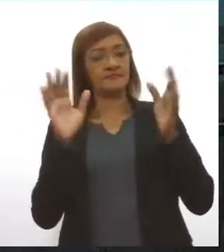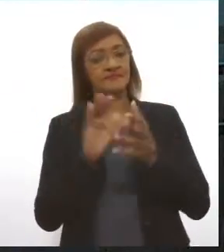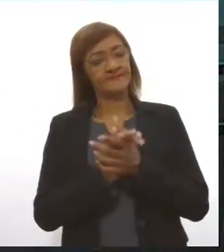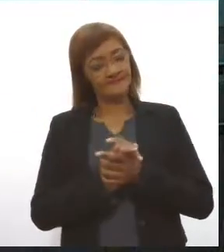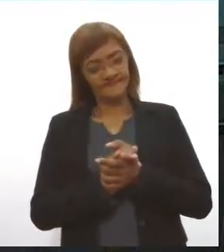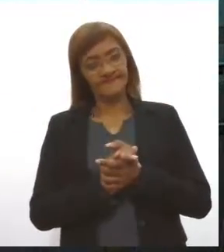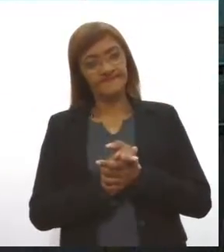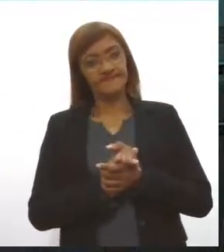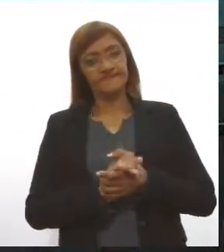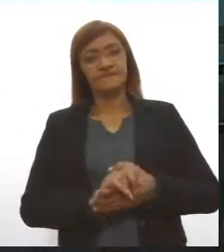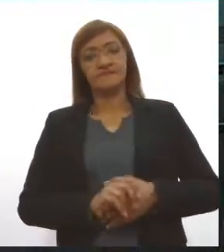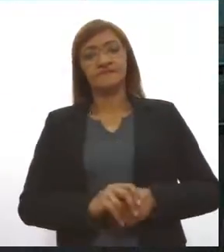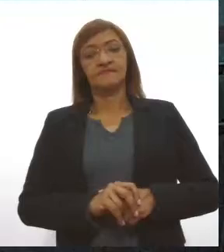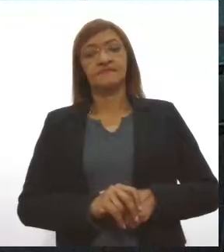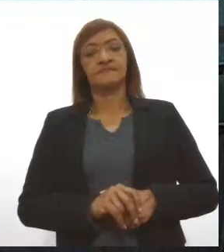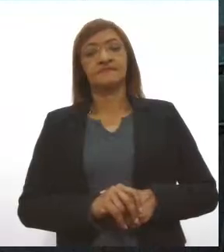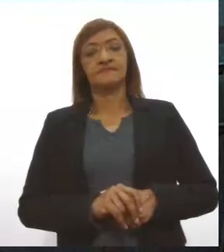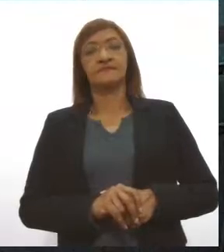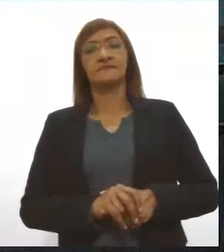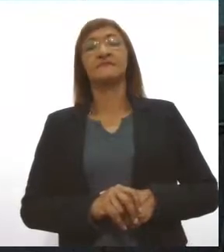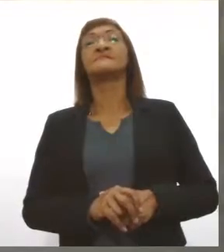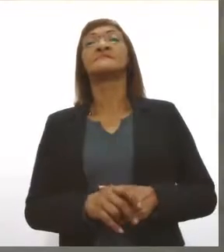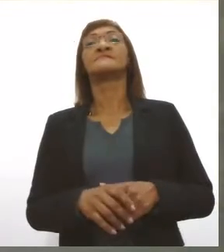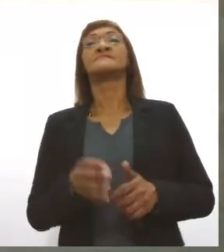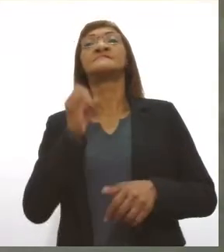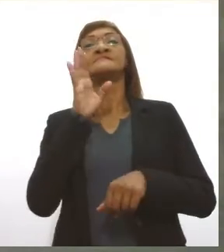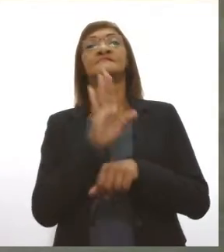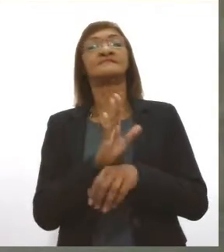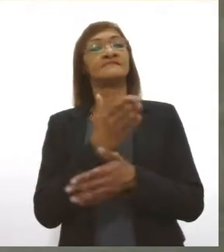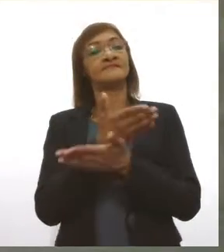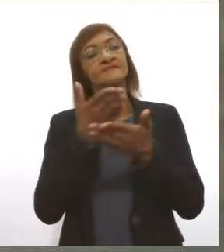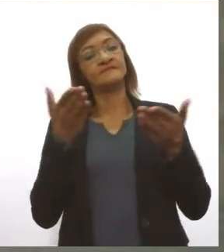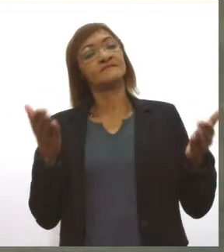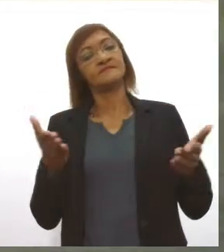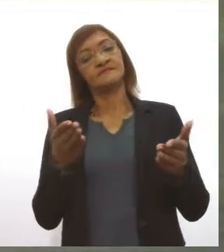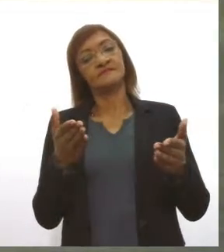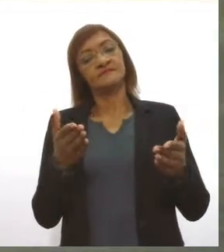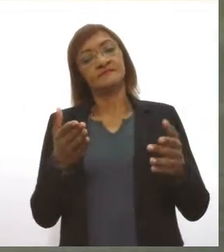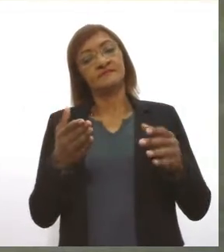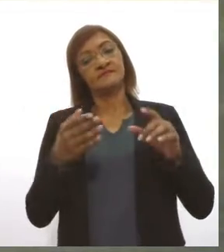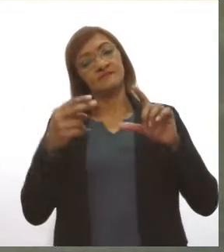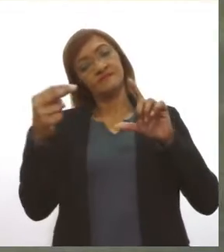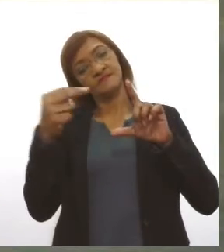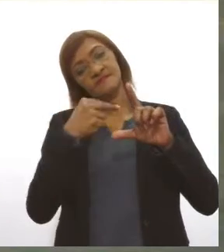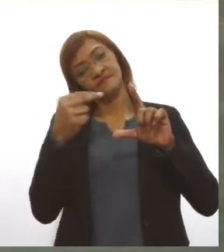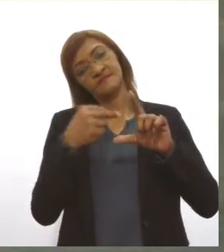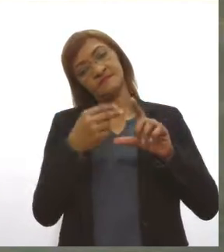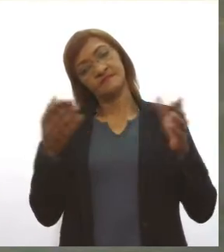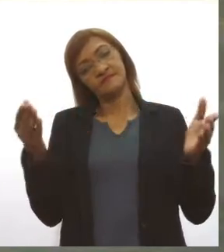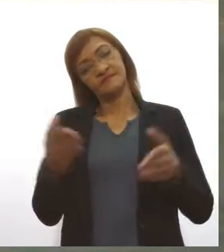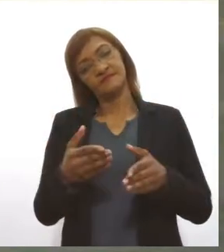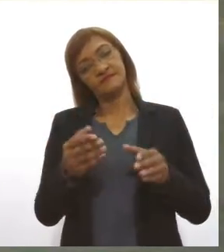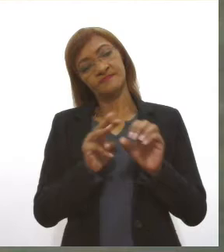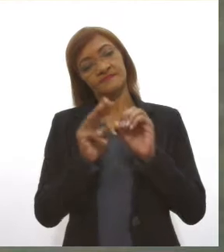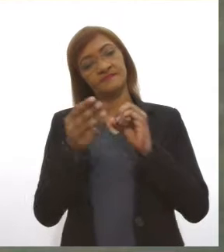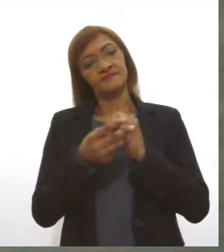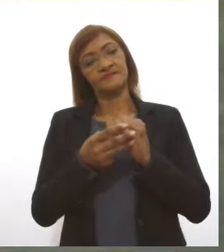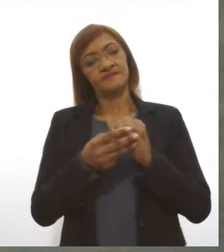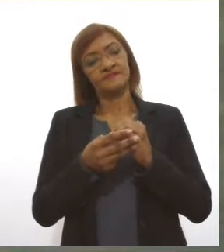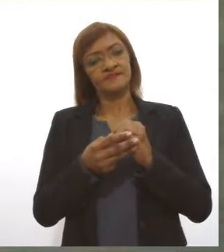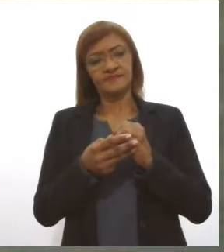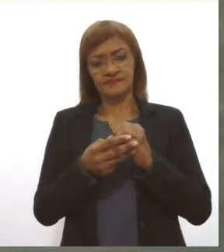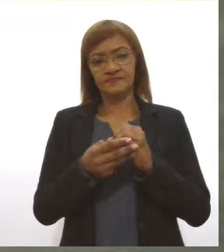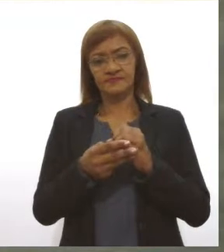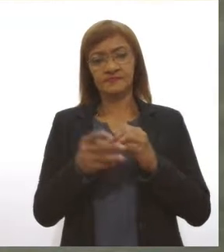as informações. Boa tarde, Tiago, boa tarde para você que nos acompanha aqui no Alese Notícias, seja pela tela da TV Alese e